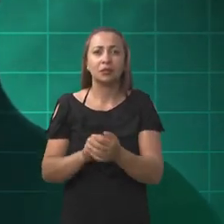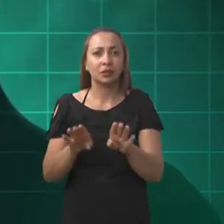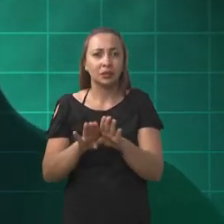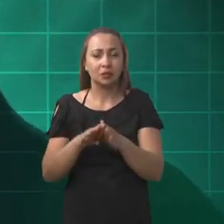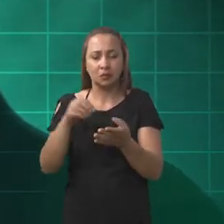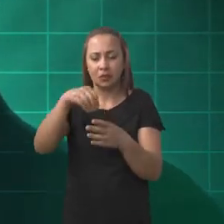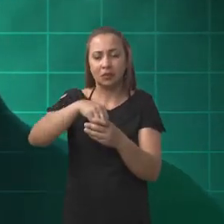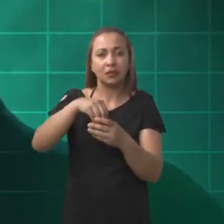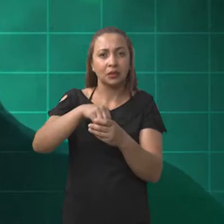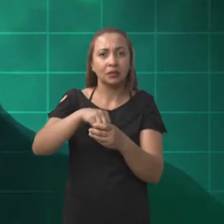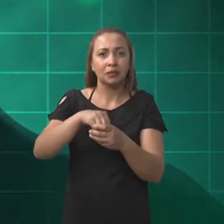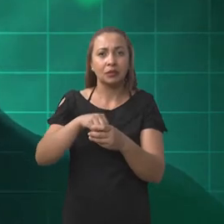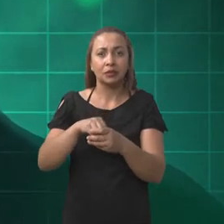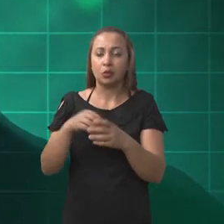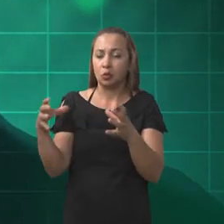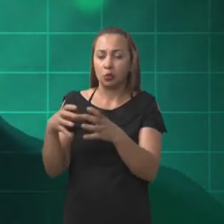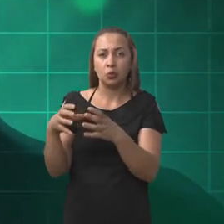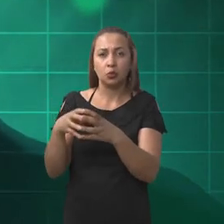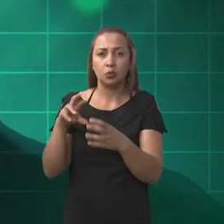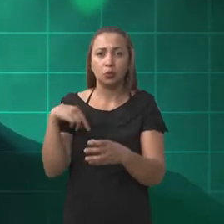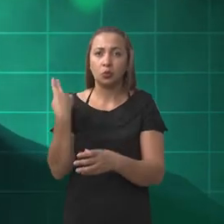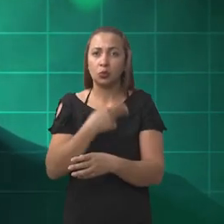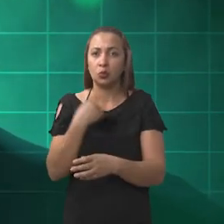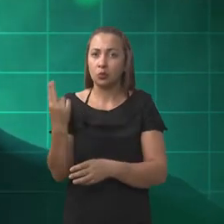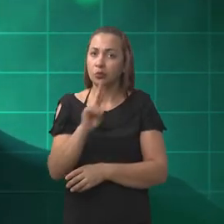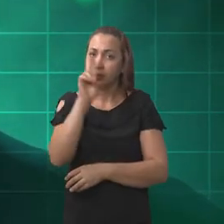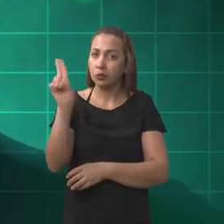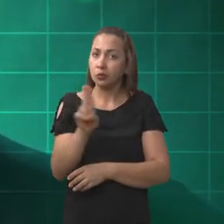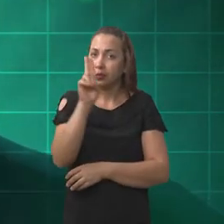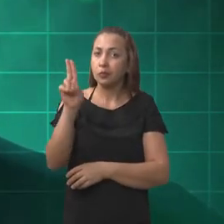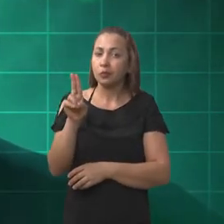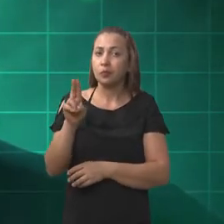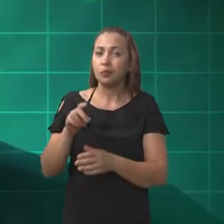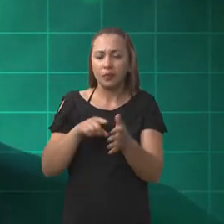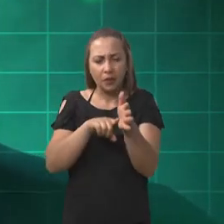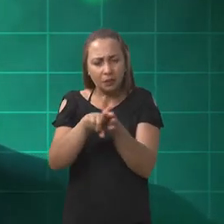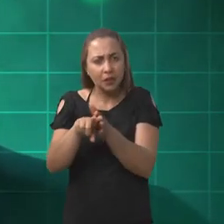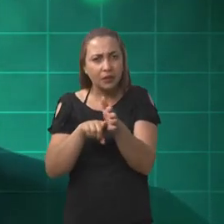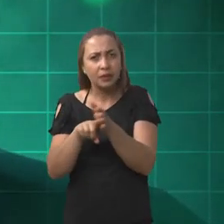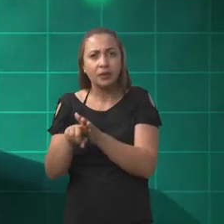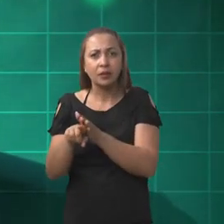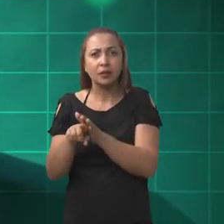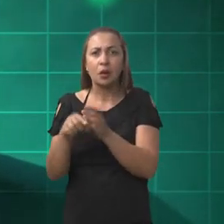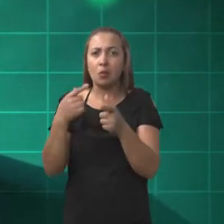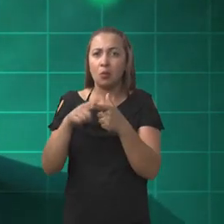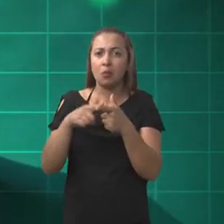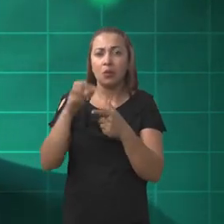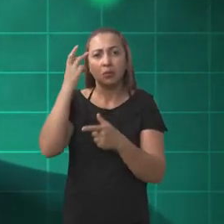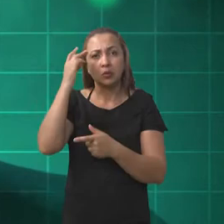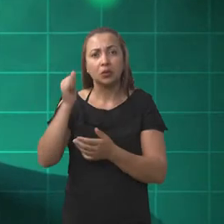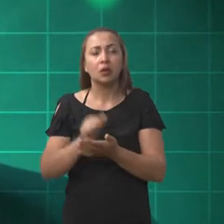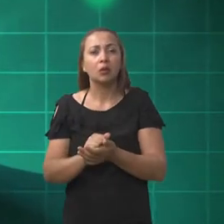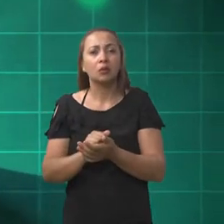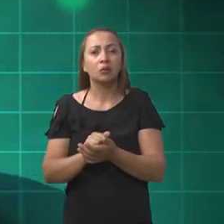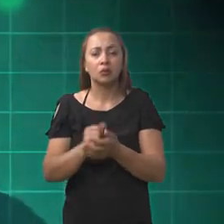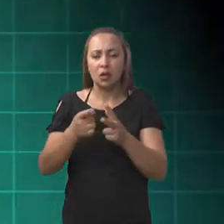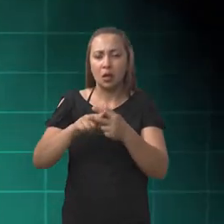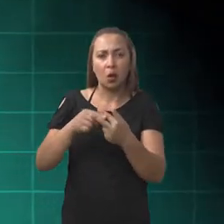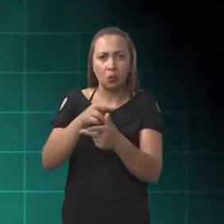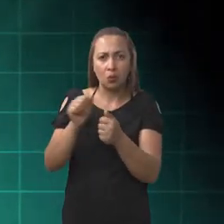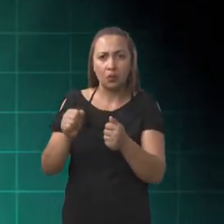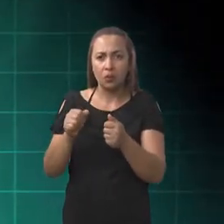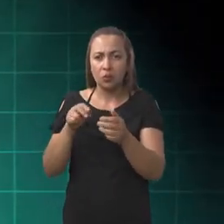estresse. E dentro dessa categoria, a gente utilizou um instrumento para investigar esses transtornos, que é um